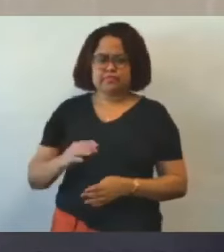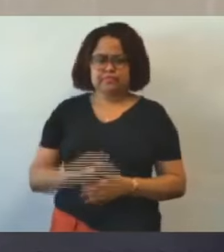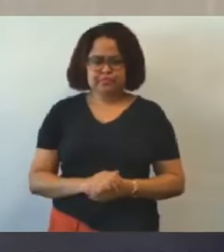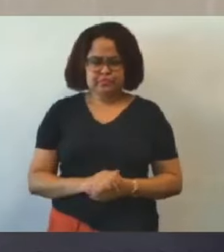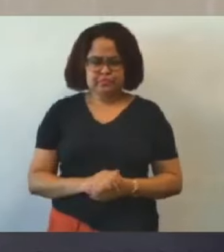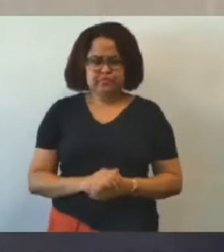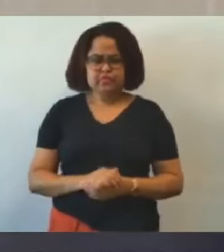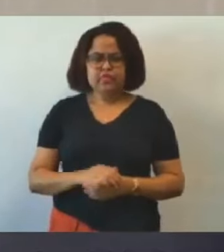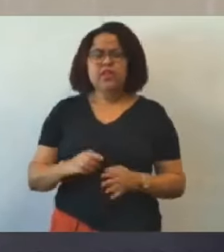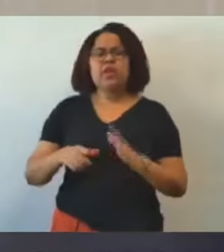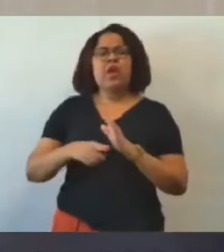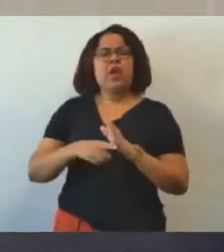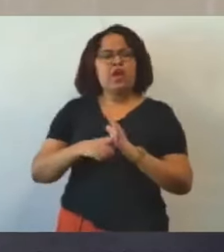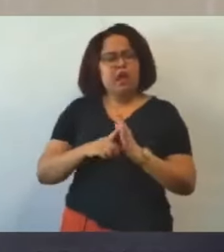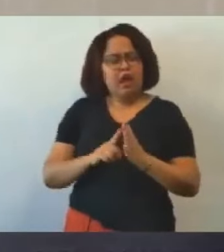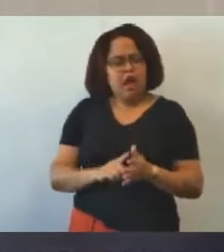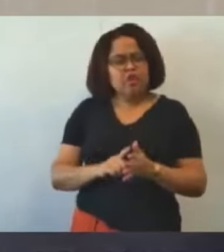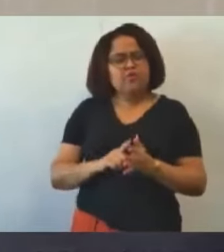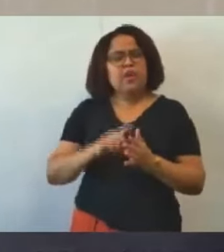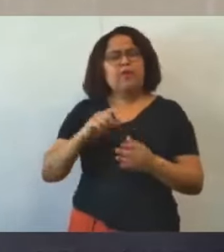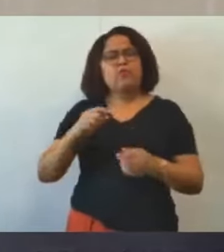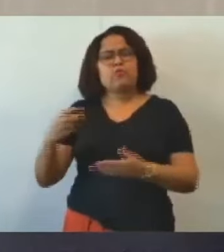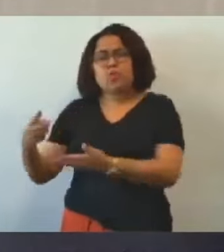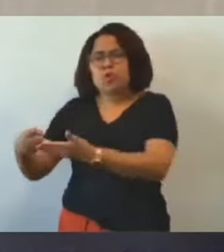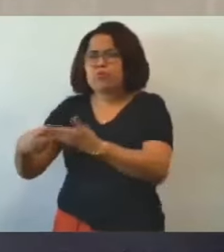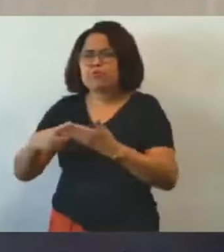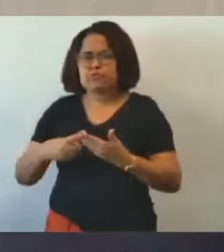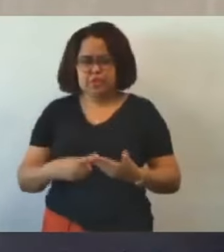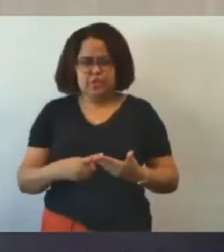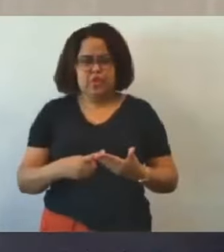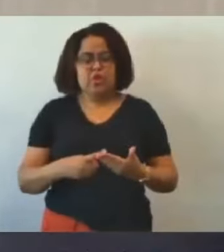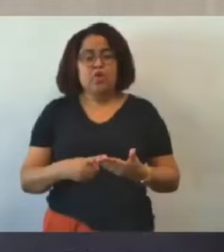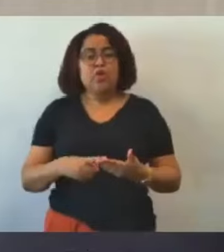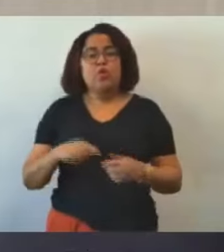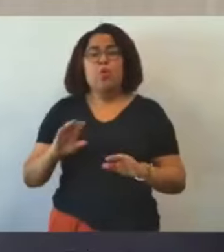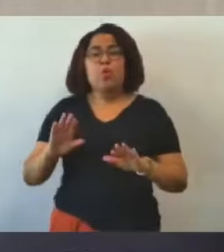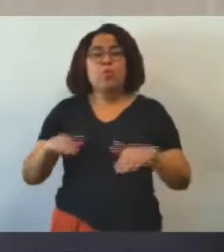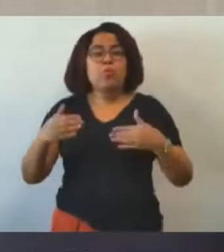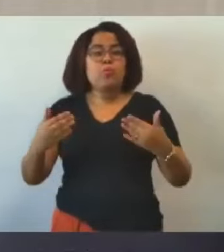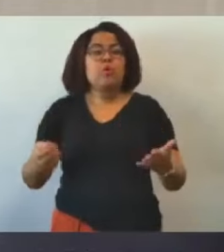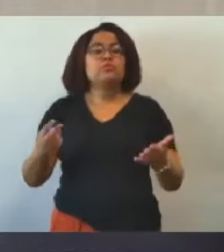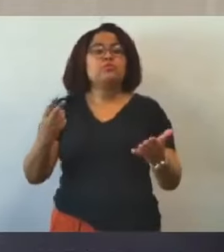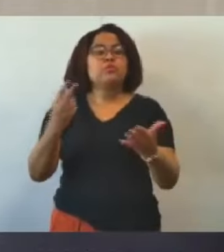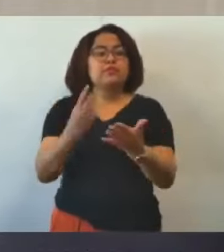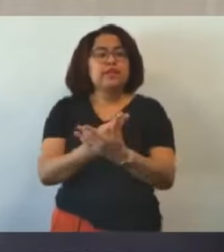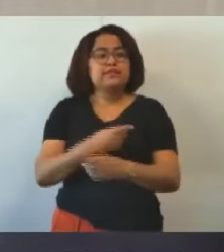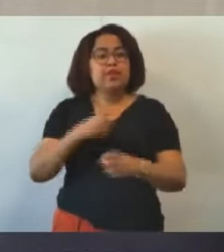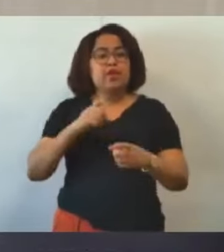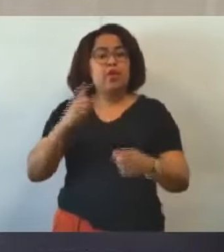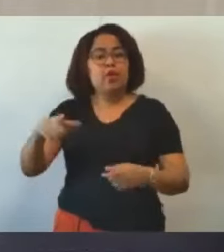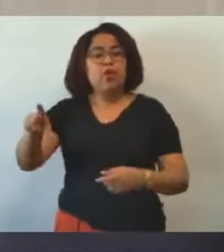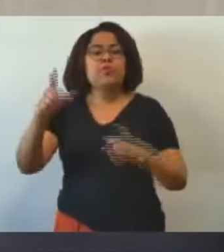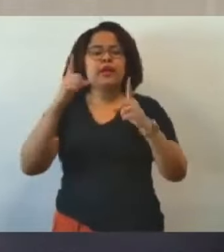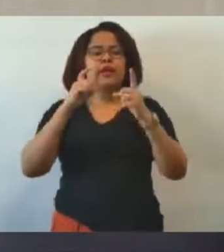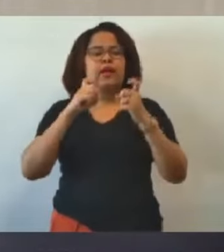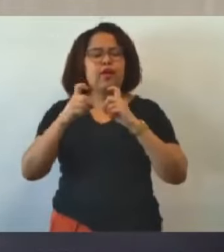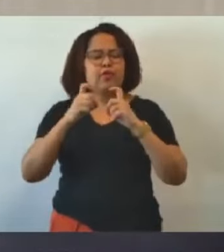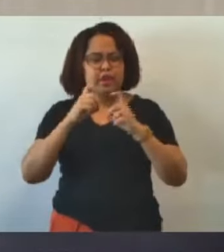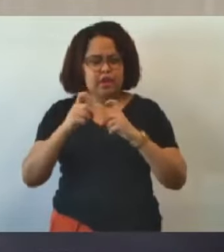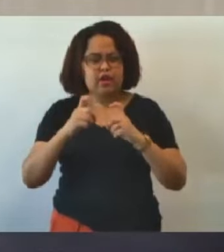antemão convido a vocês que estão aqui presentes e os demais quando assim ocorrer nós vamos convidar todos vocês para estarem presentes e ali